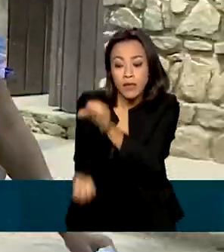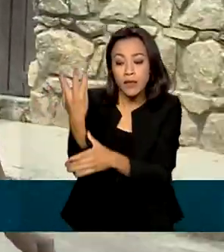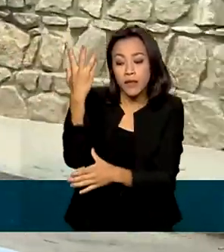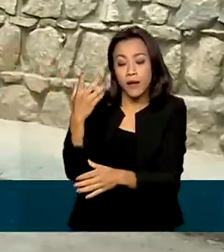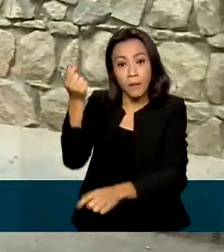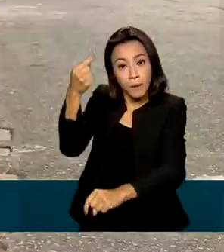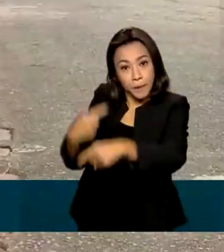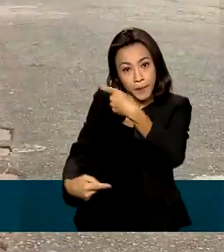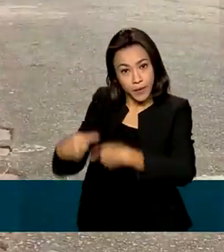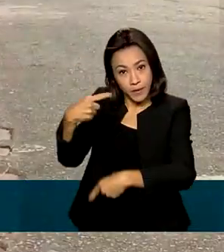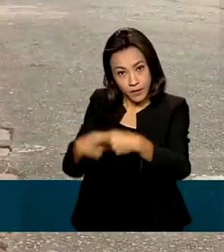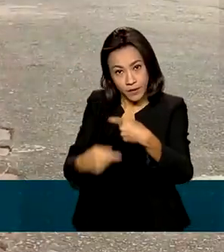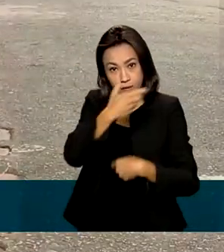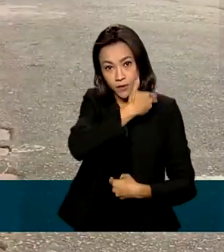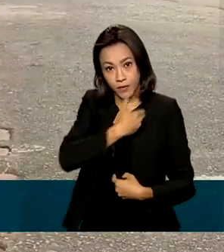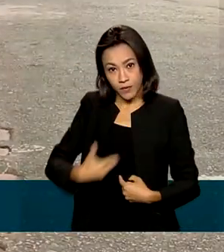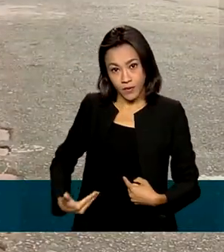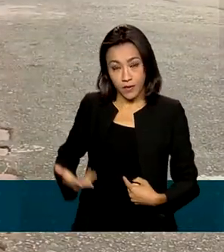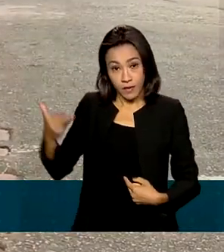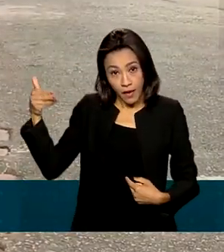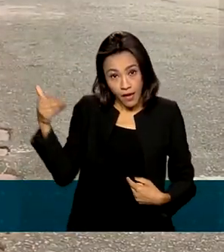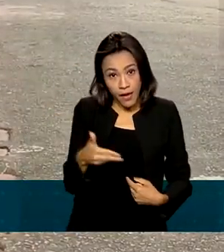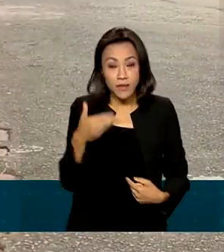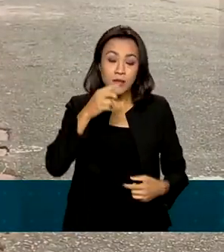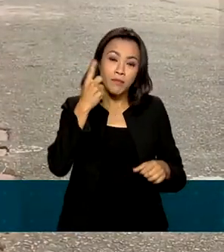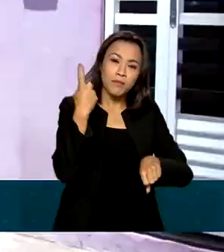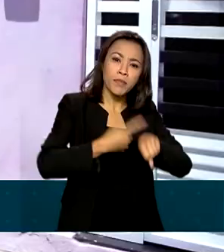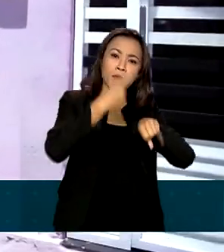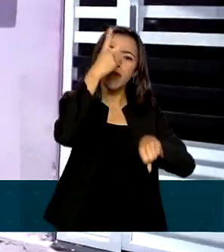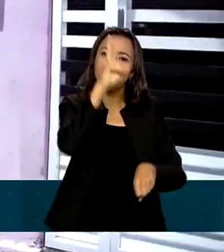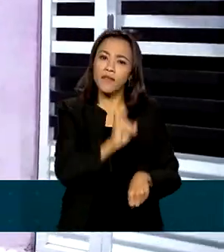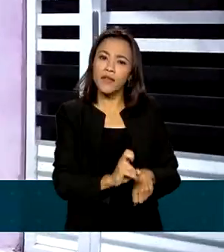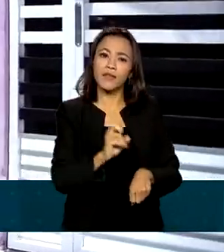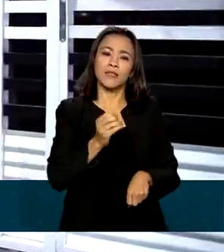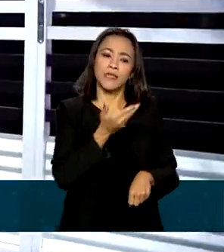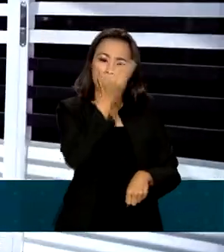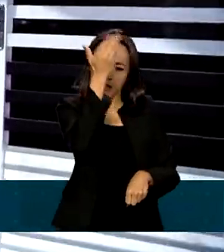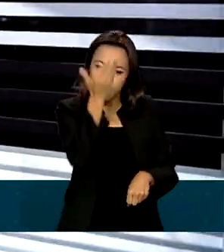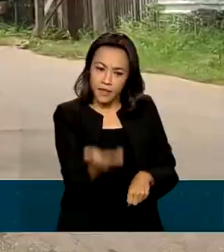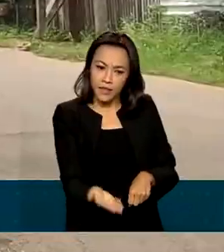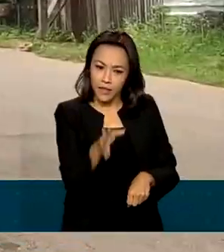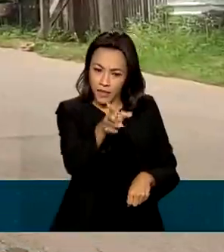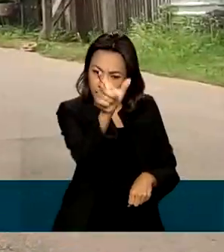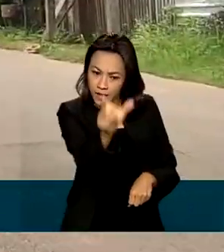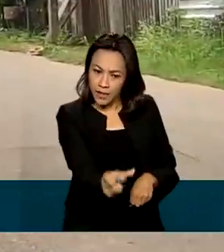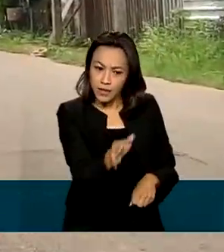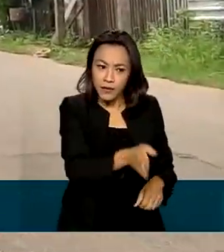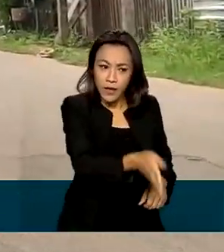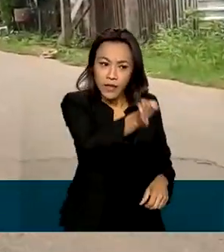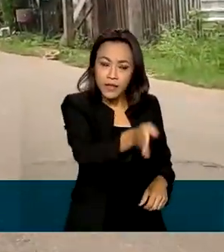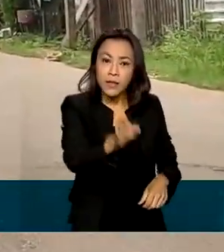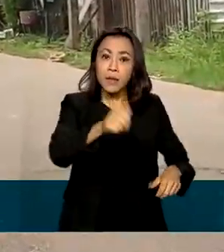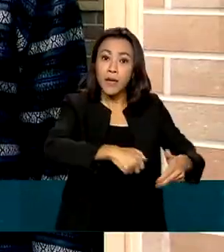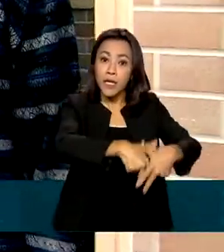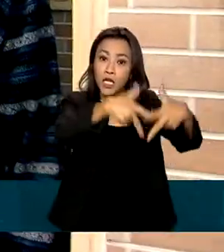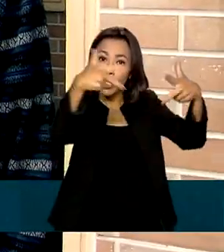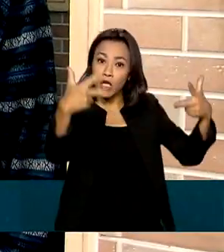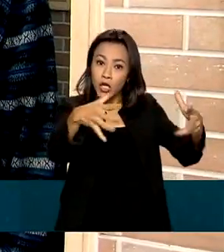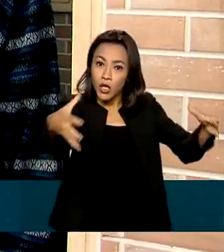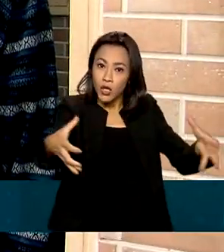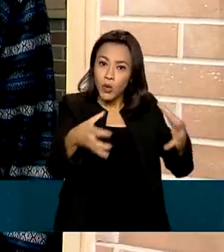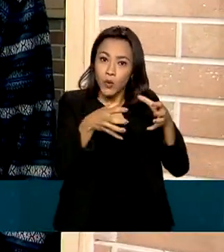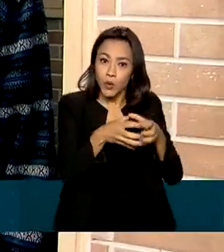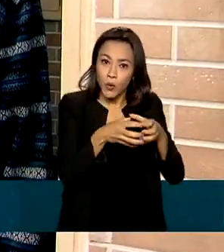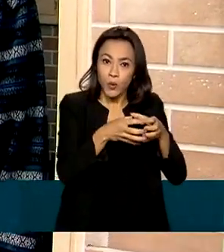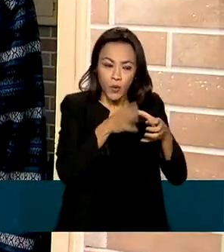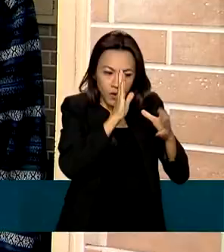governamentais. Essa é a primeira vez que os recenseadores vão visitar territórios quilombolas. Ao